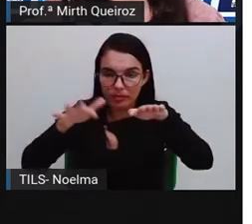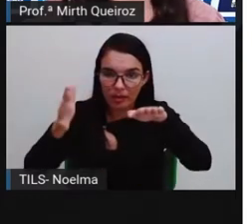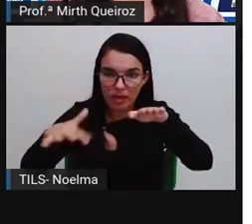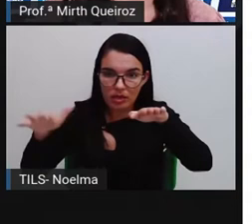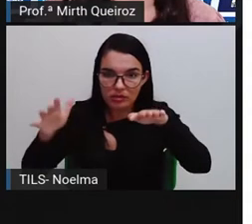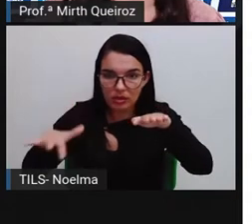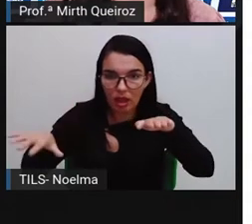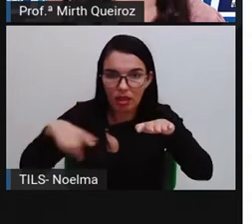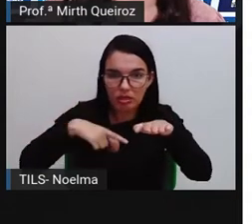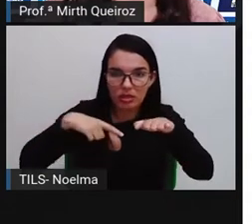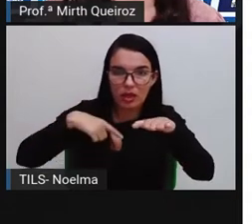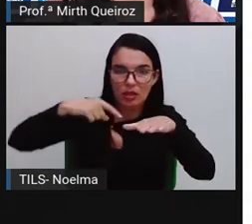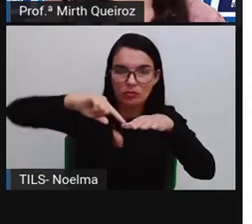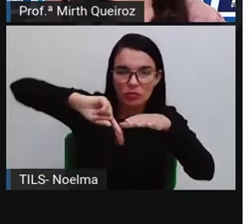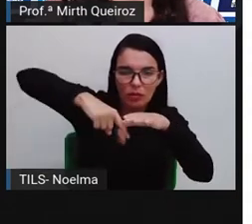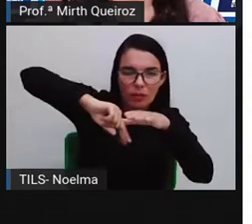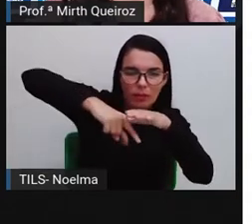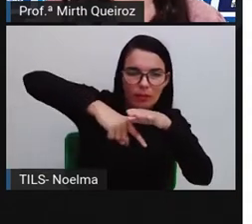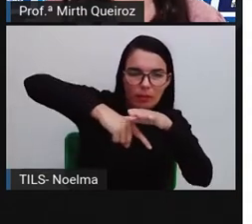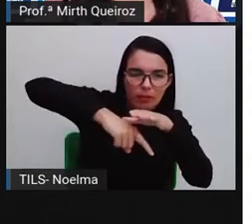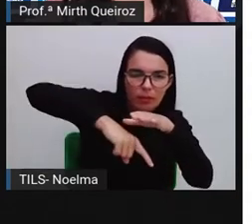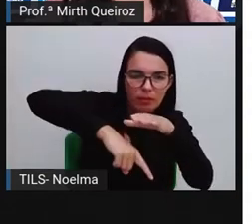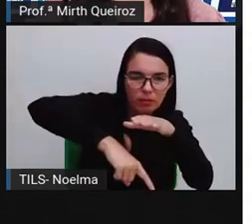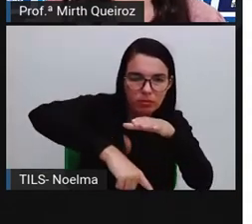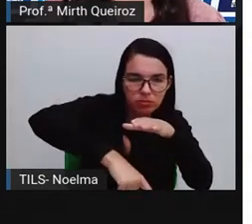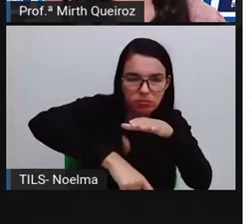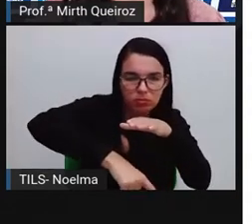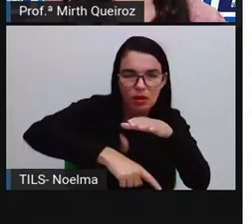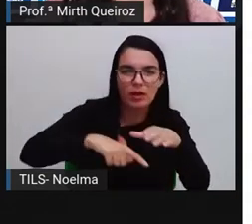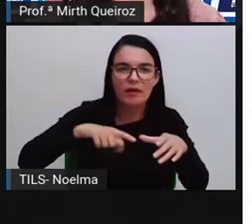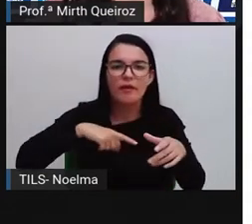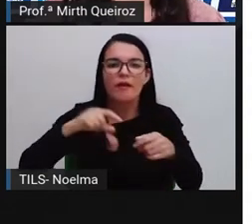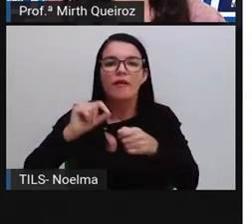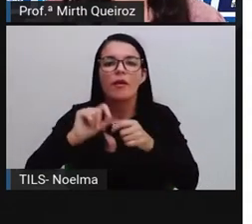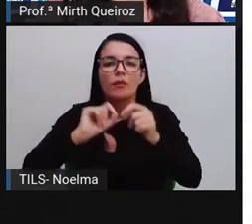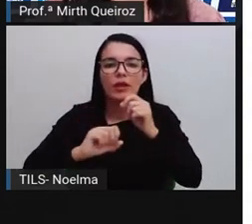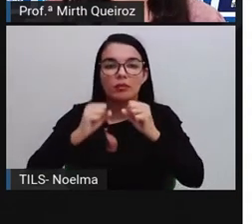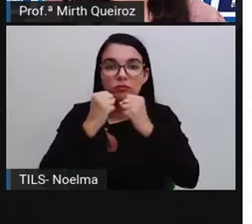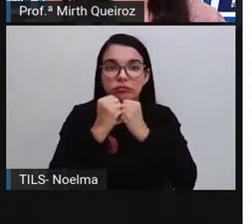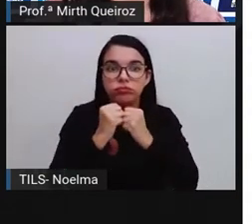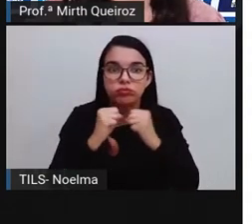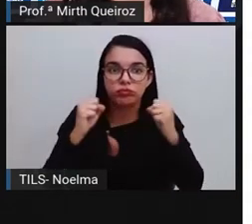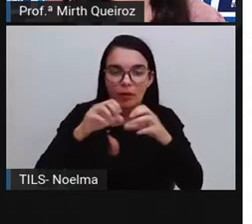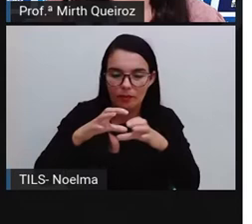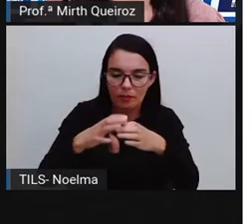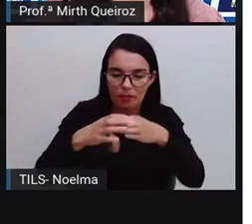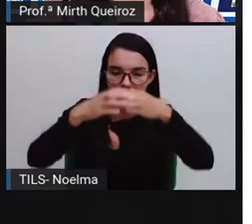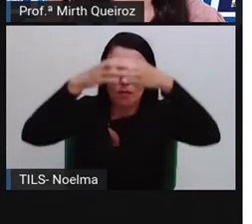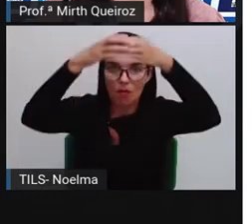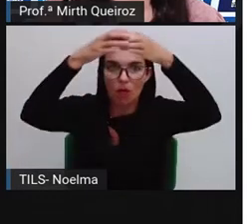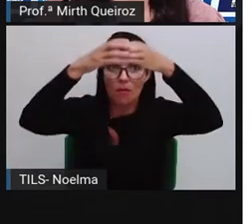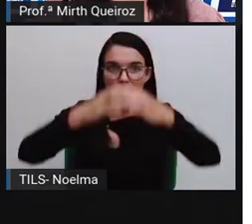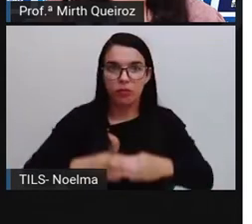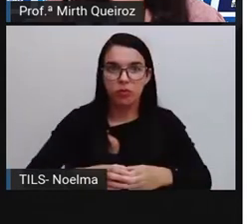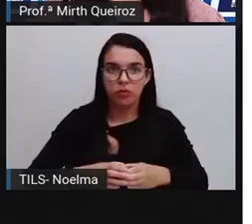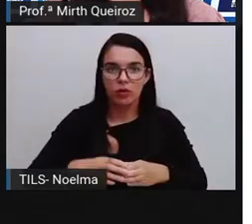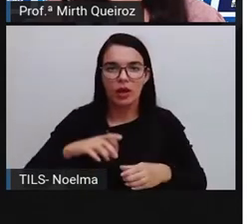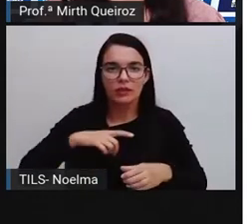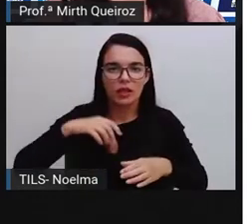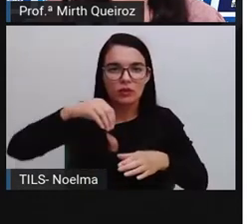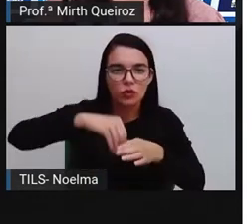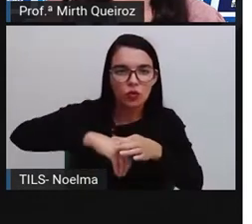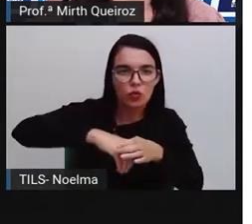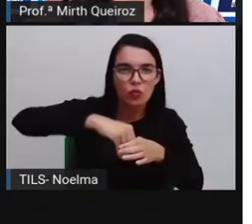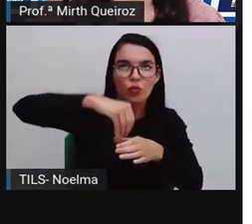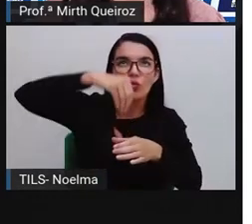localizados os depósitos petrolíferos. Essa perfuração vai ser realizada por meio de grandes sondas, que vão possibilitar a ascensão do petróleo